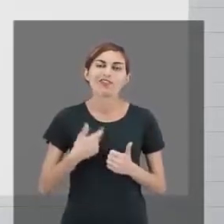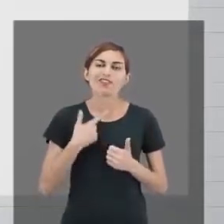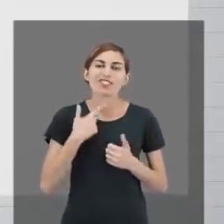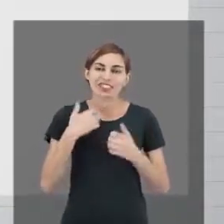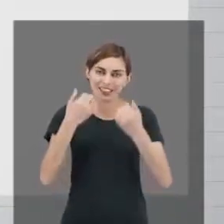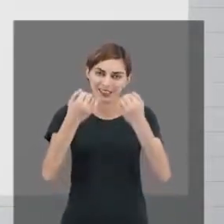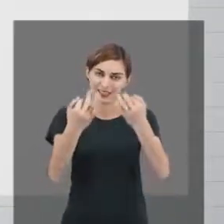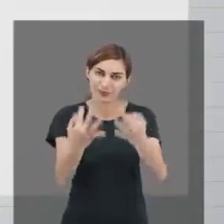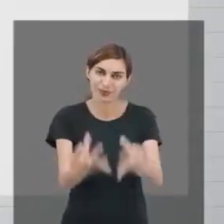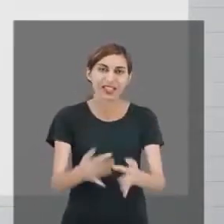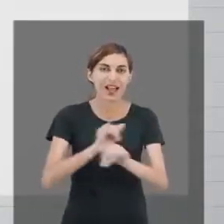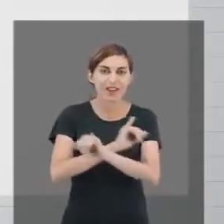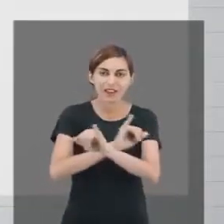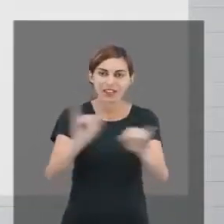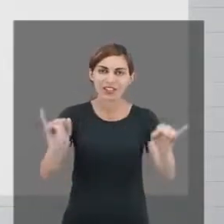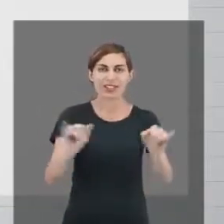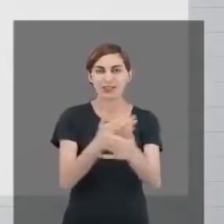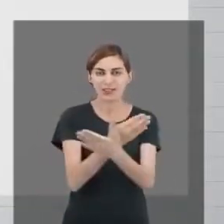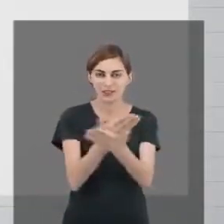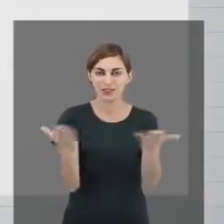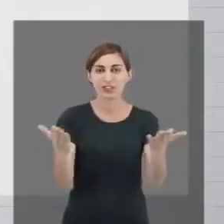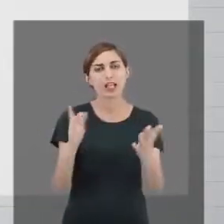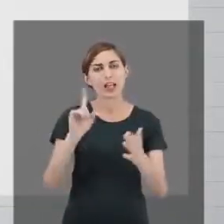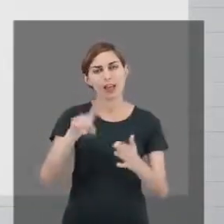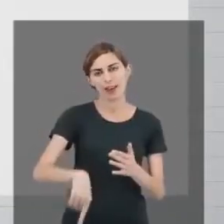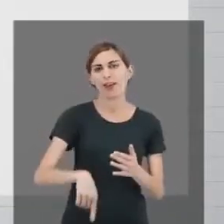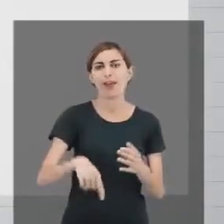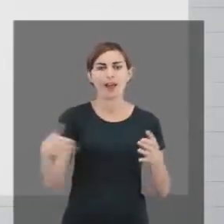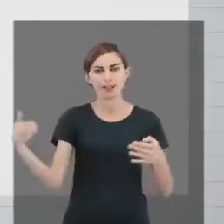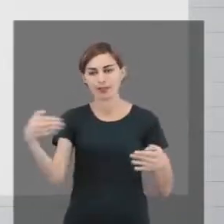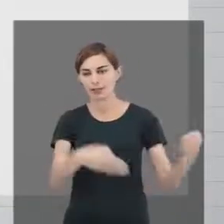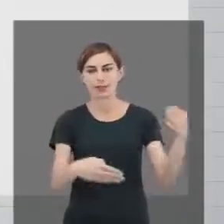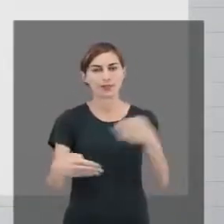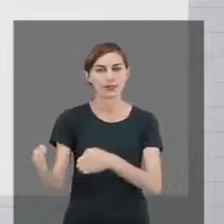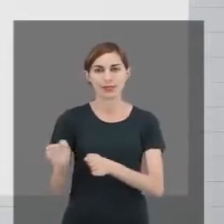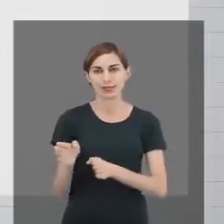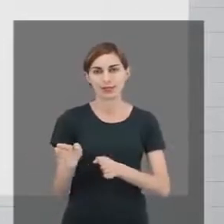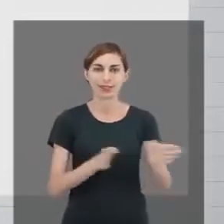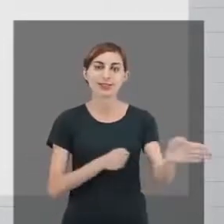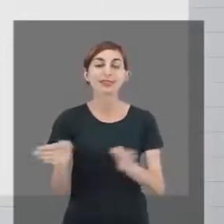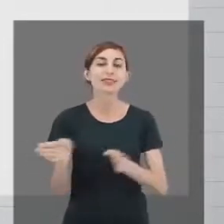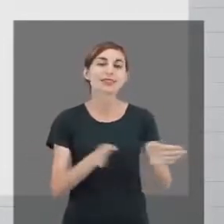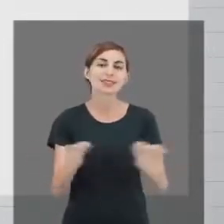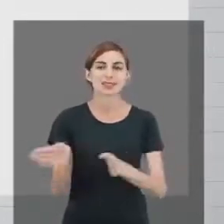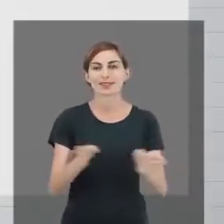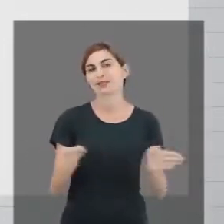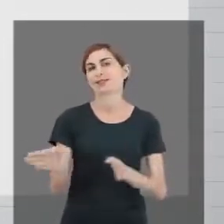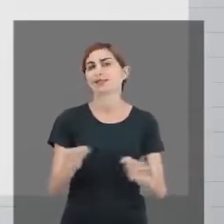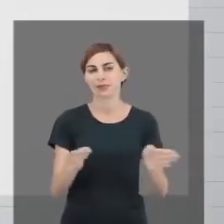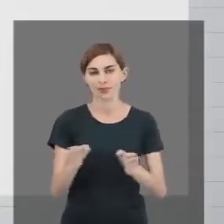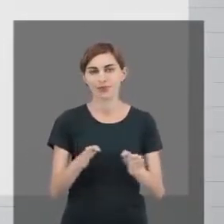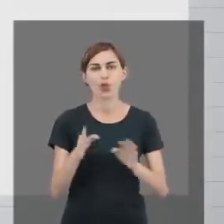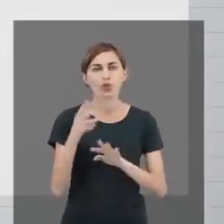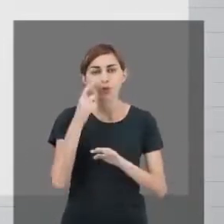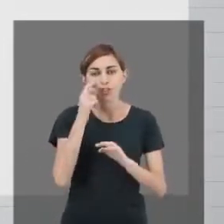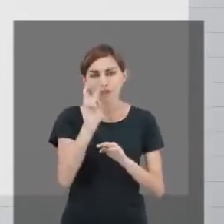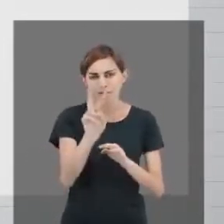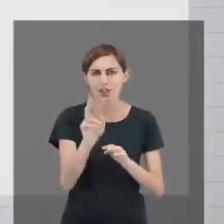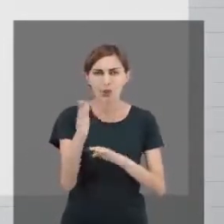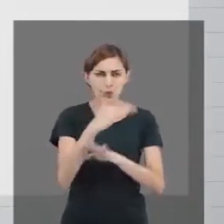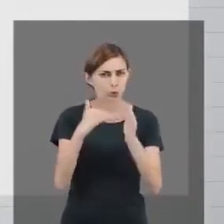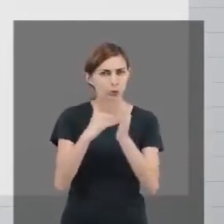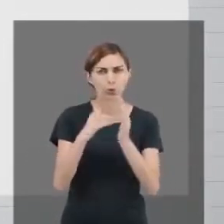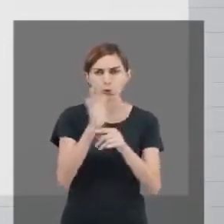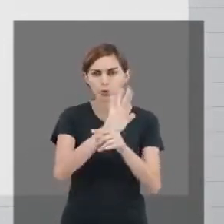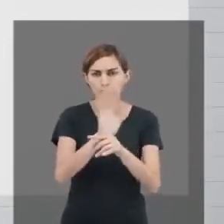divulgar isso aqui dentro é a acessibilidade. Você vai observar que todas as nossas videoaulas, elas